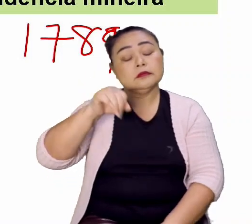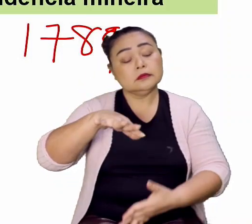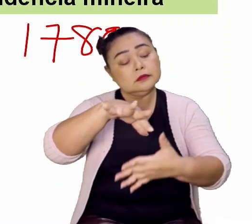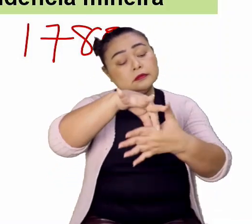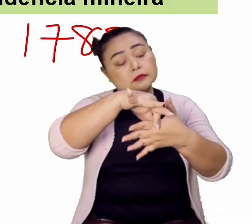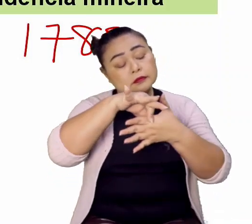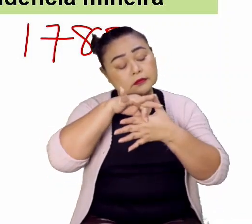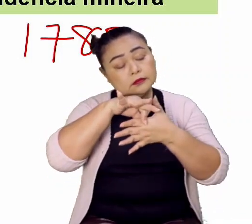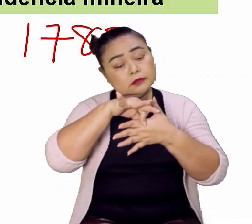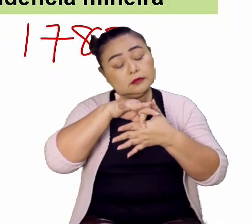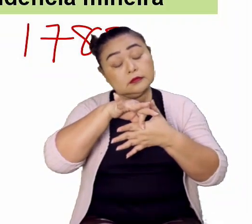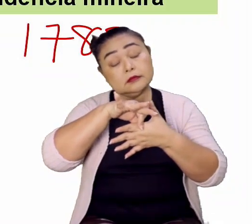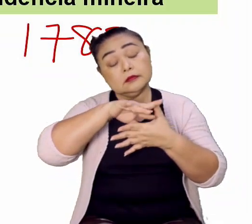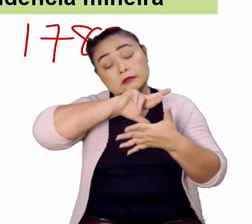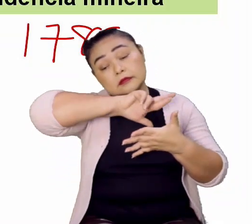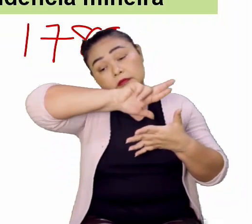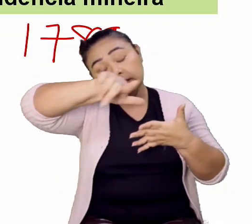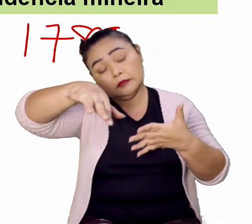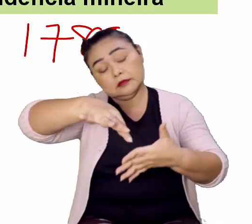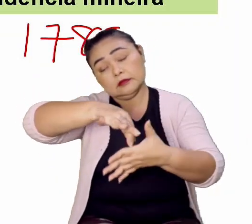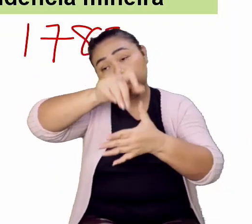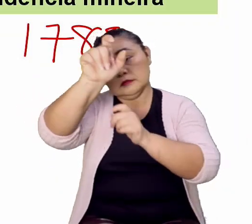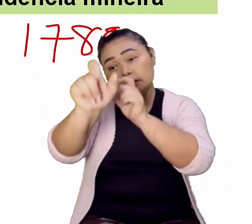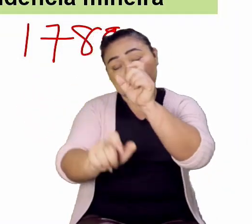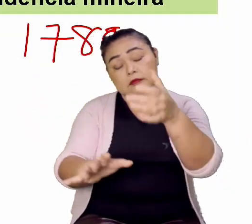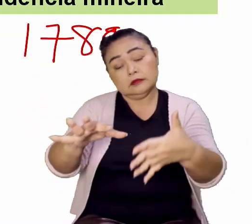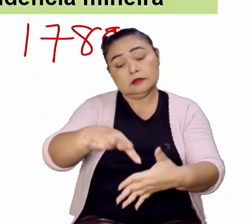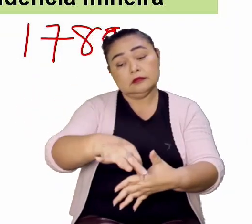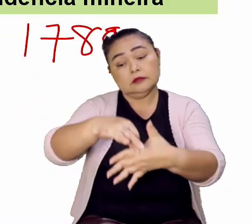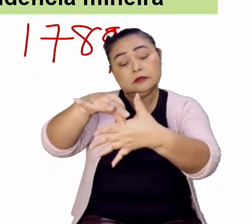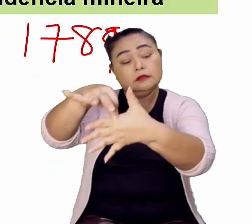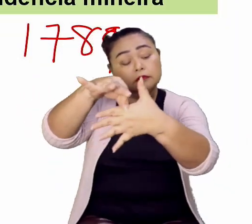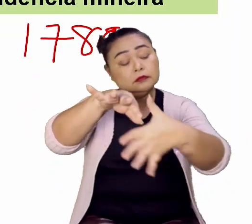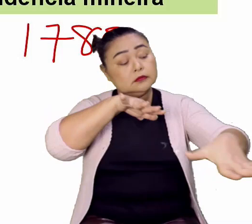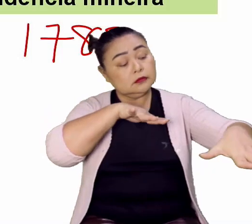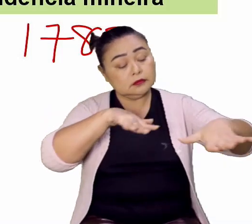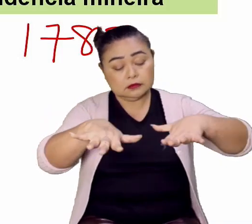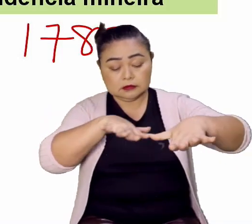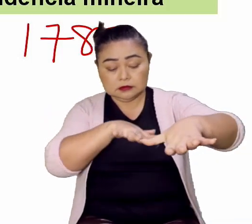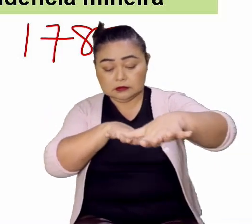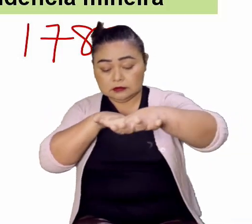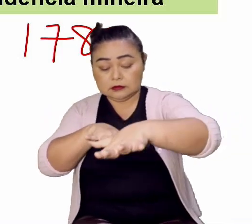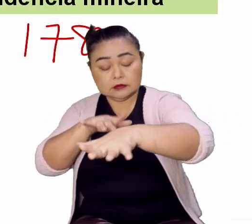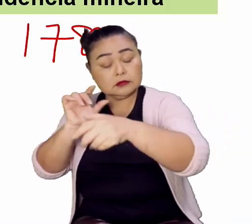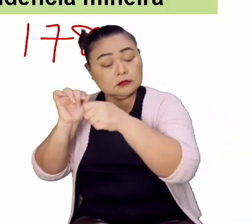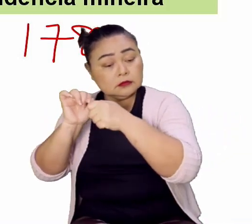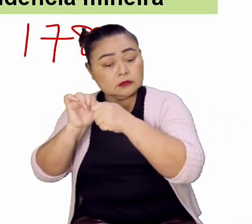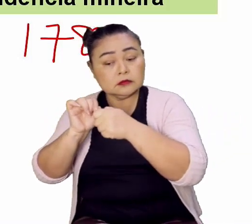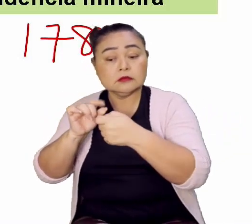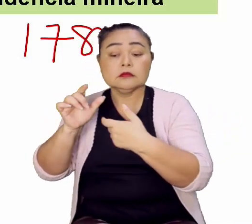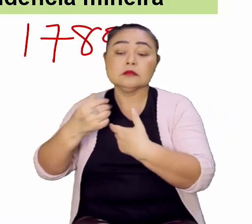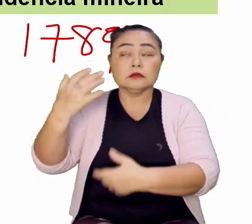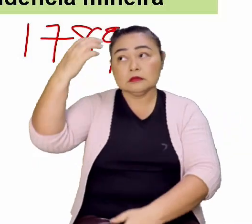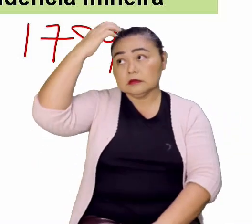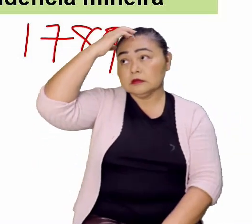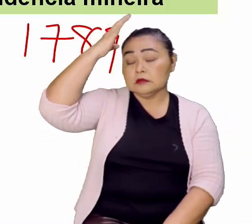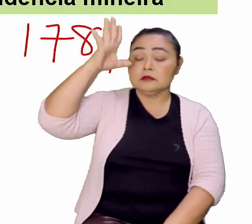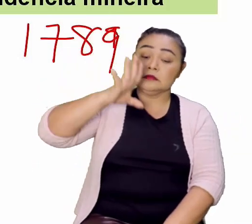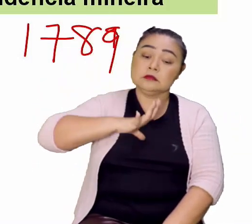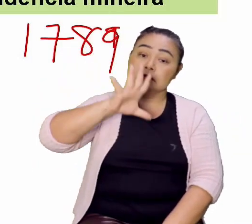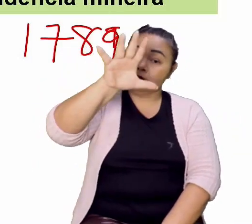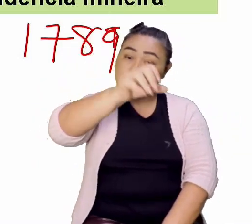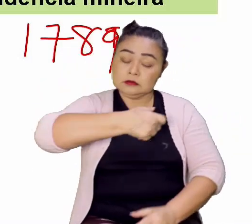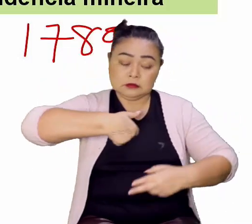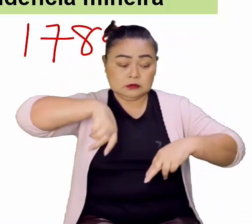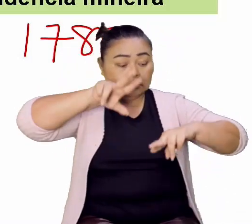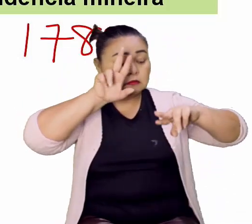os líderes, ou o líder de qualquer movimento. A coroa portuguesa prendia esse